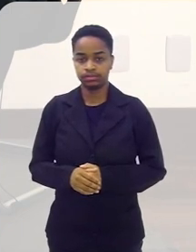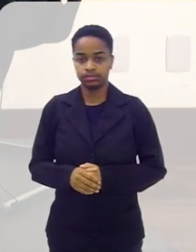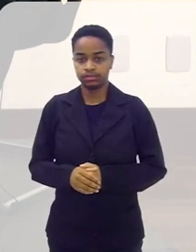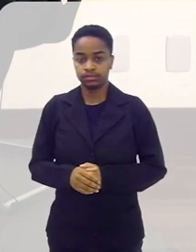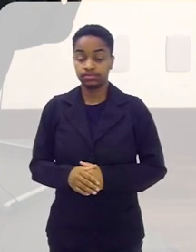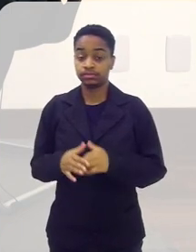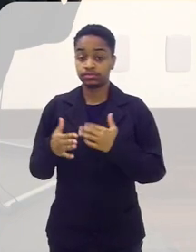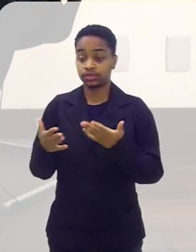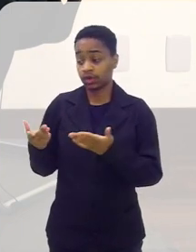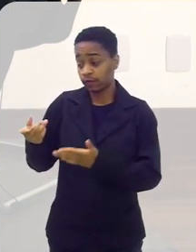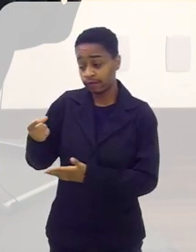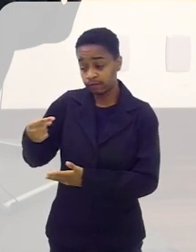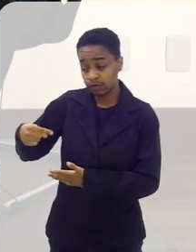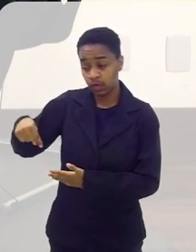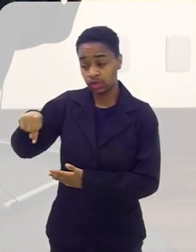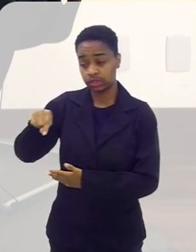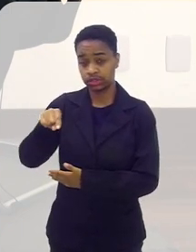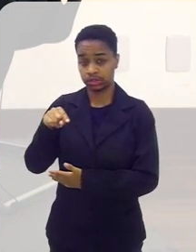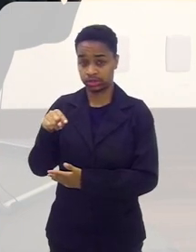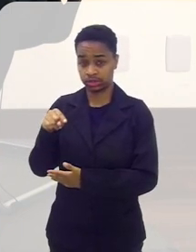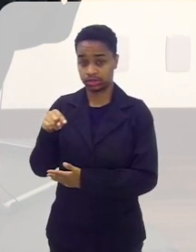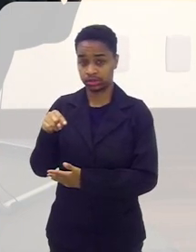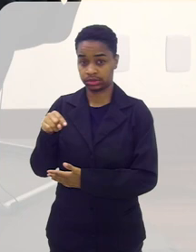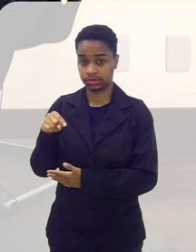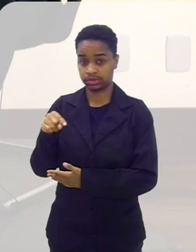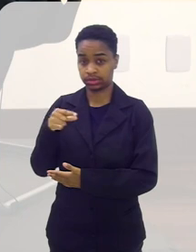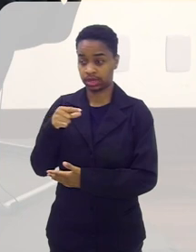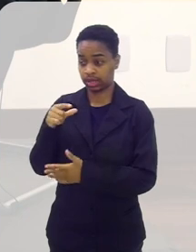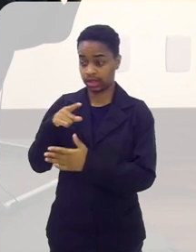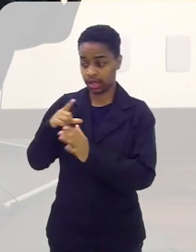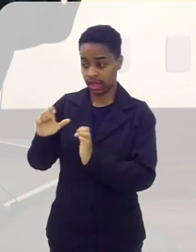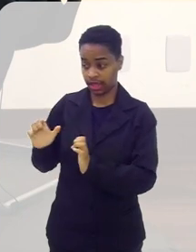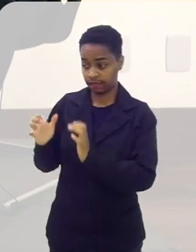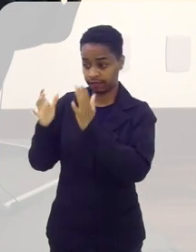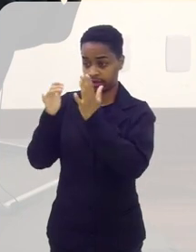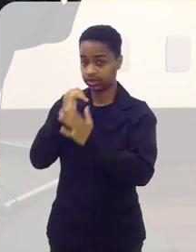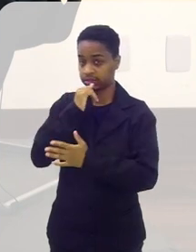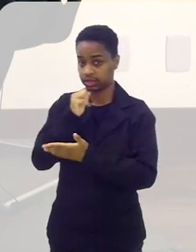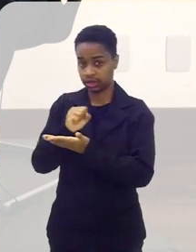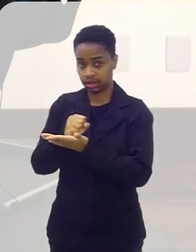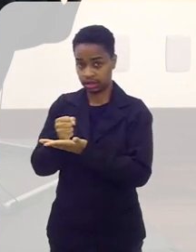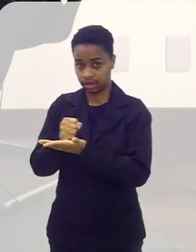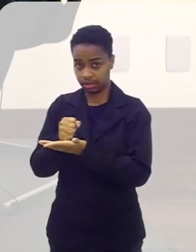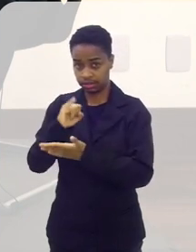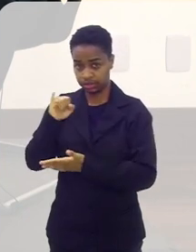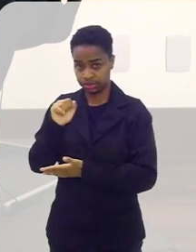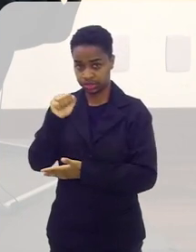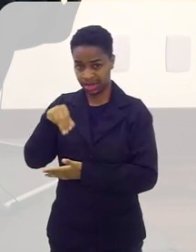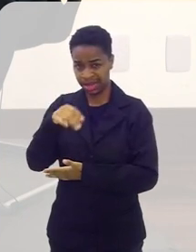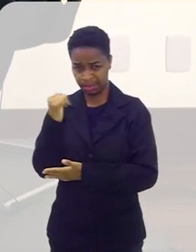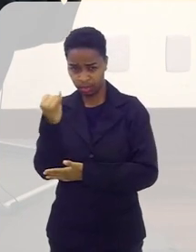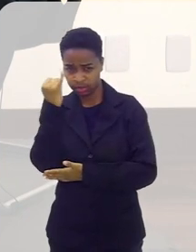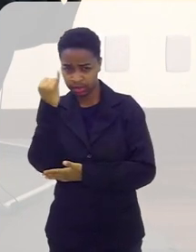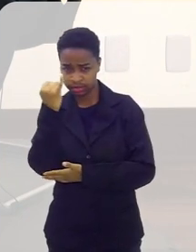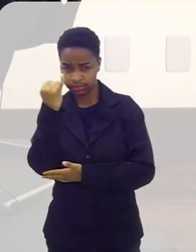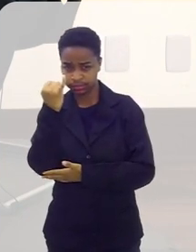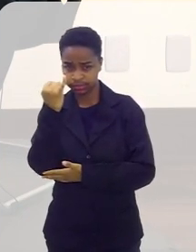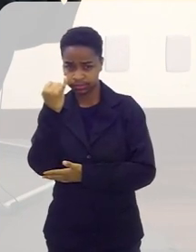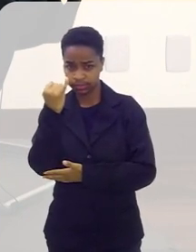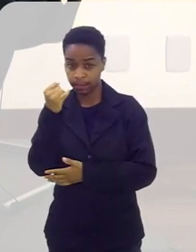Aí, para vocês, esse tipo de evento como Game Jam é importante?